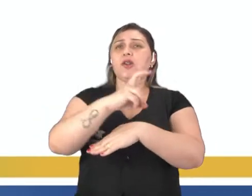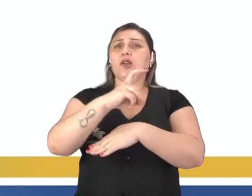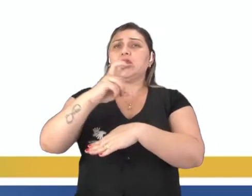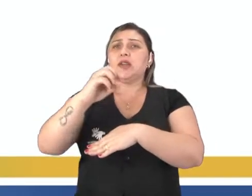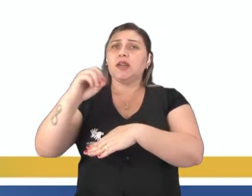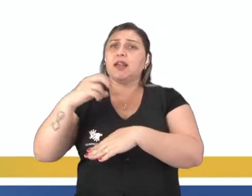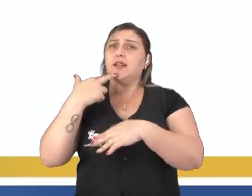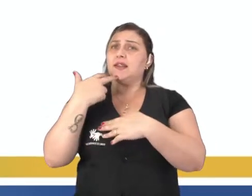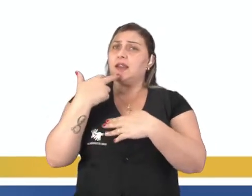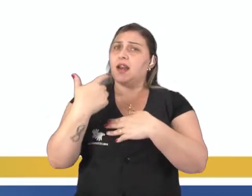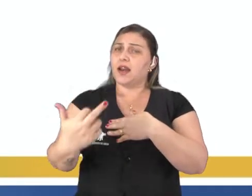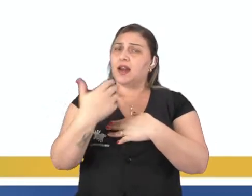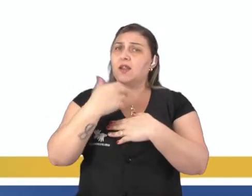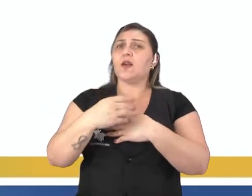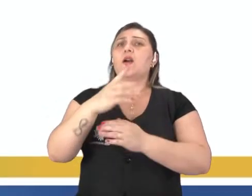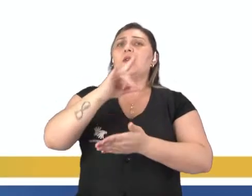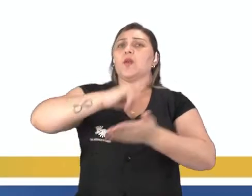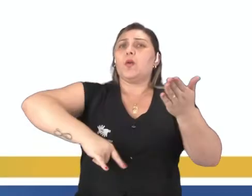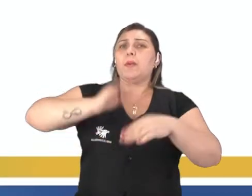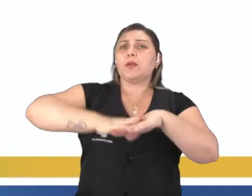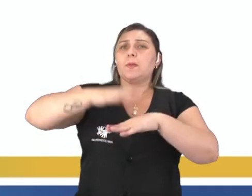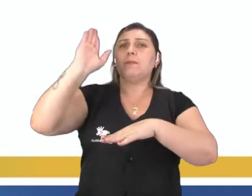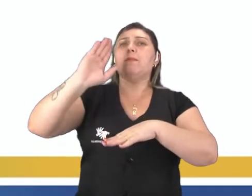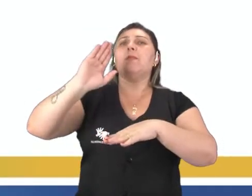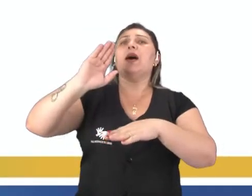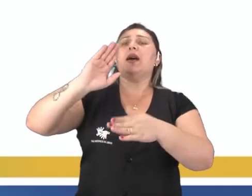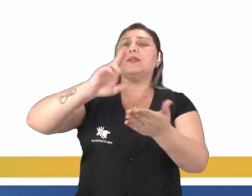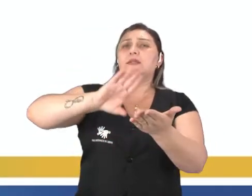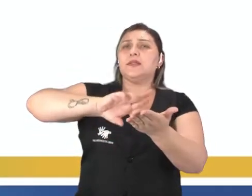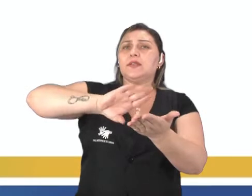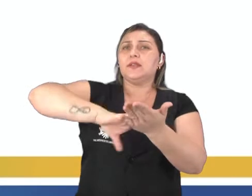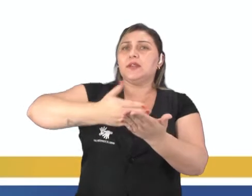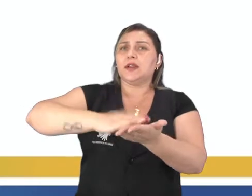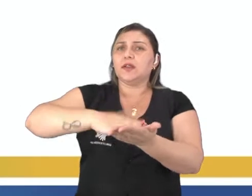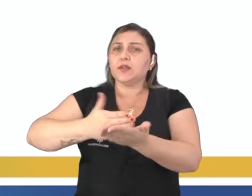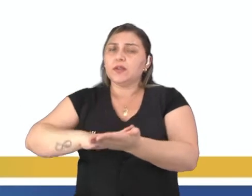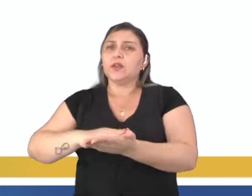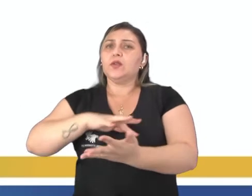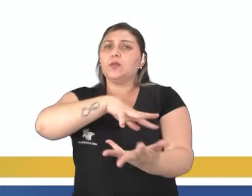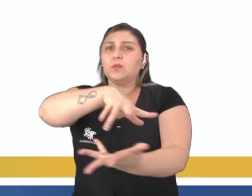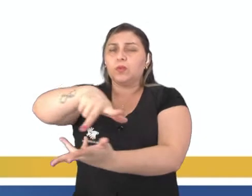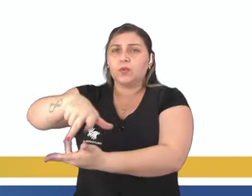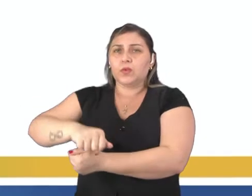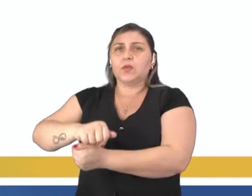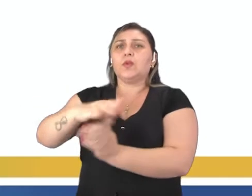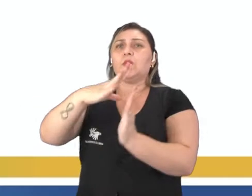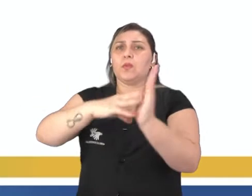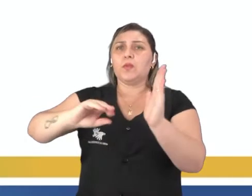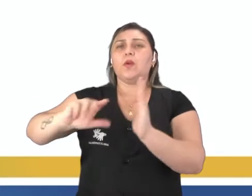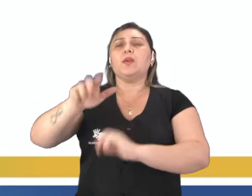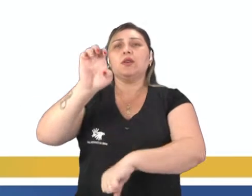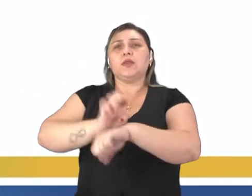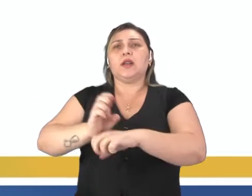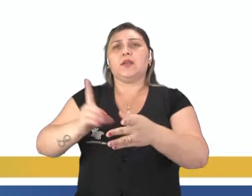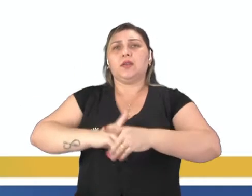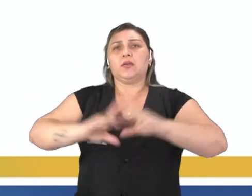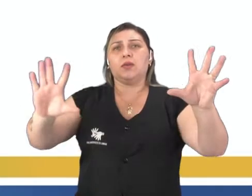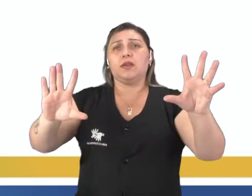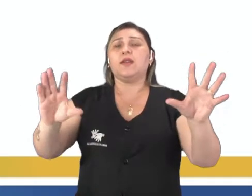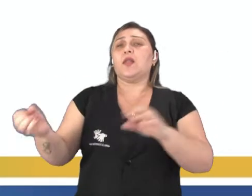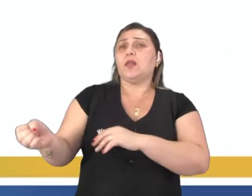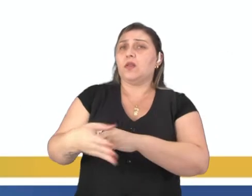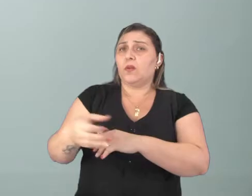idiomas, o documento mais traduzido do mundo, e inspirou as constituições de muitos estados e democracias recentes.